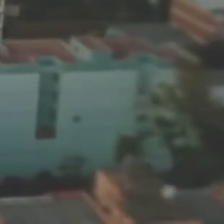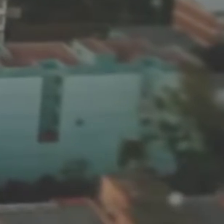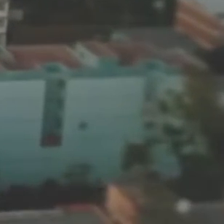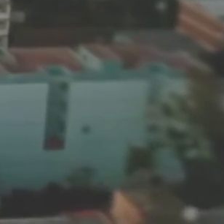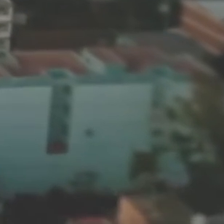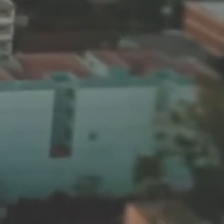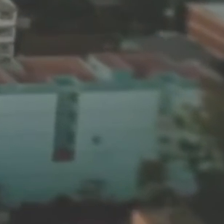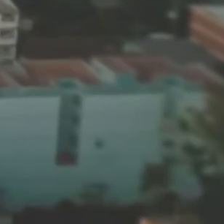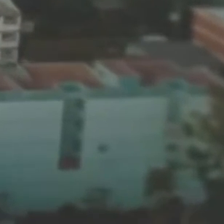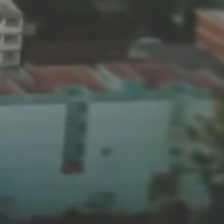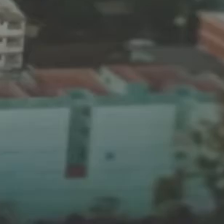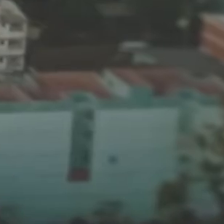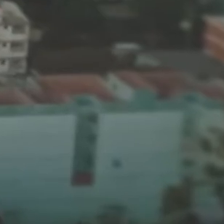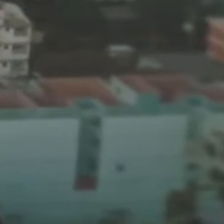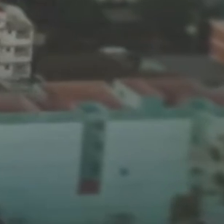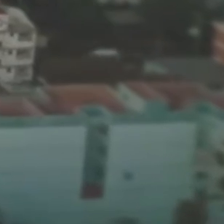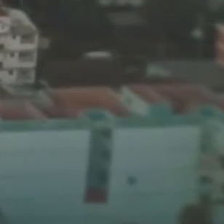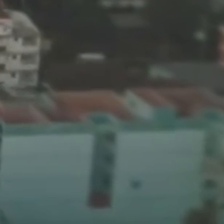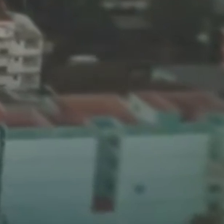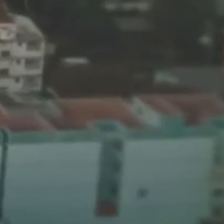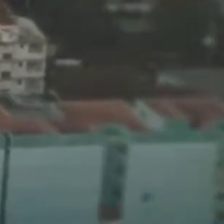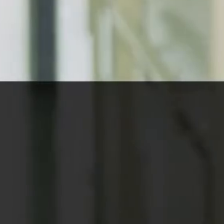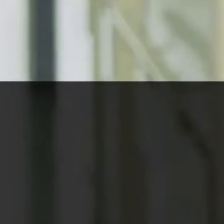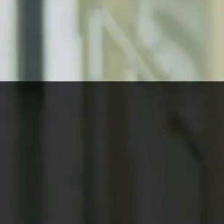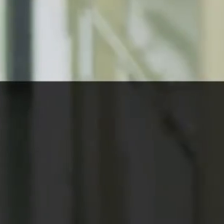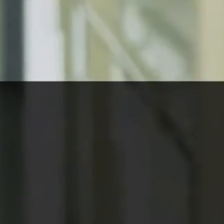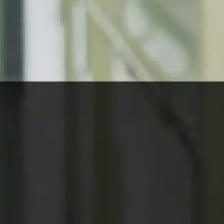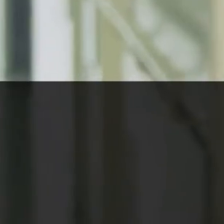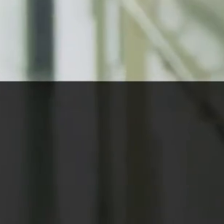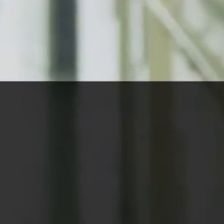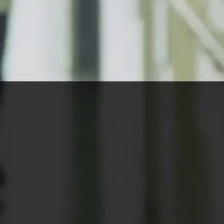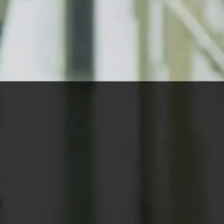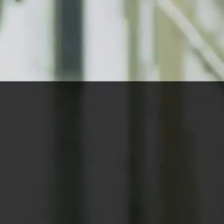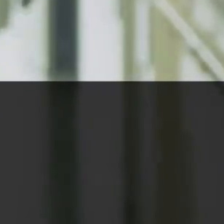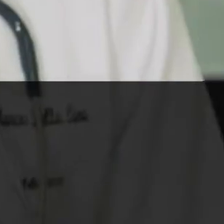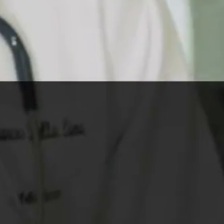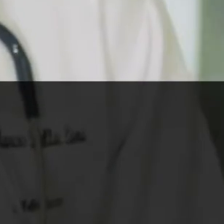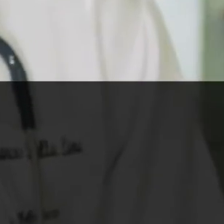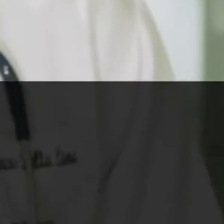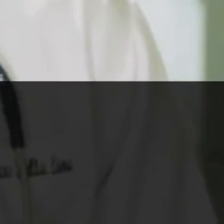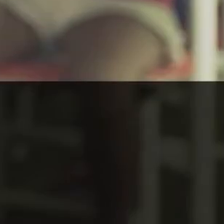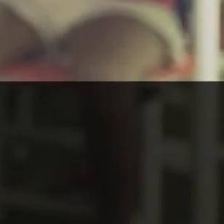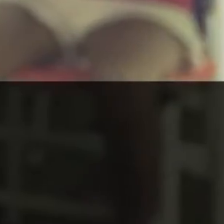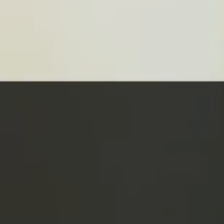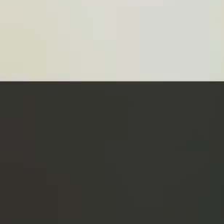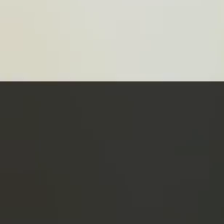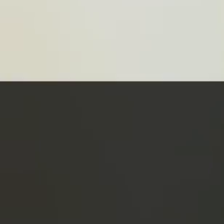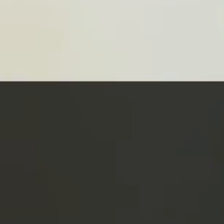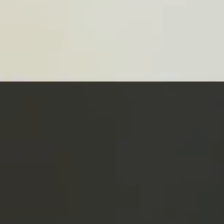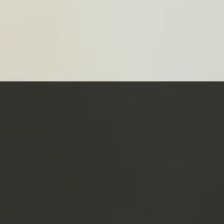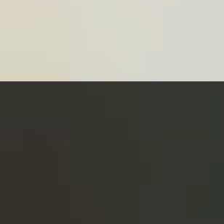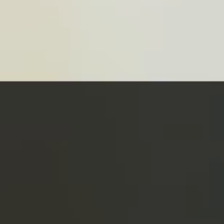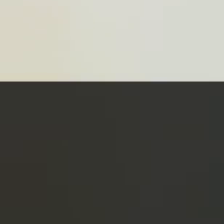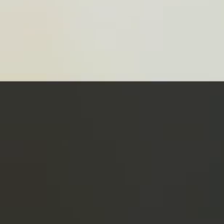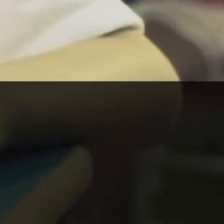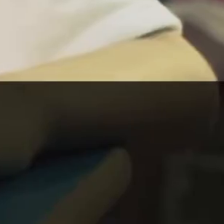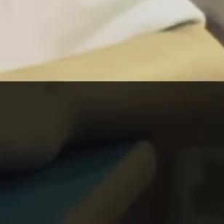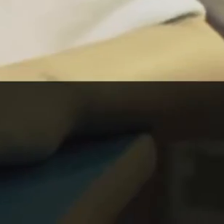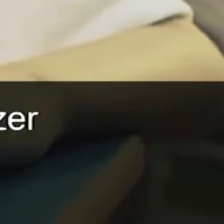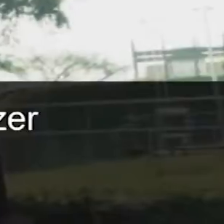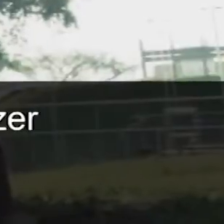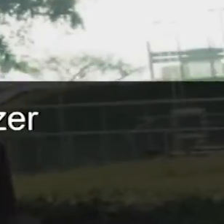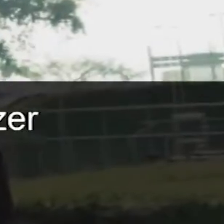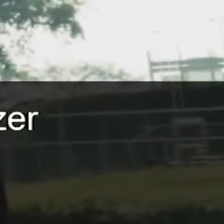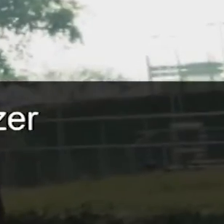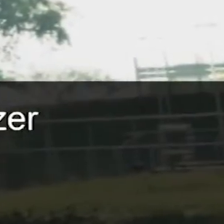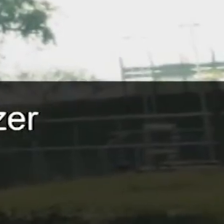A Câmara de Vereadores está com você. Está com a Verônica na consulta médica. Vai junto com o Cauã para a escola.